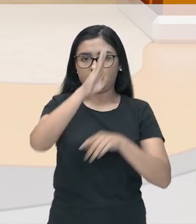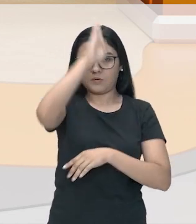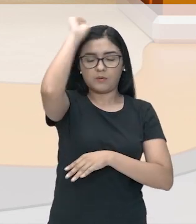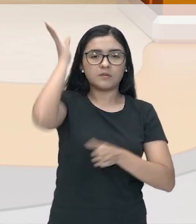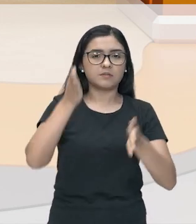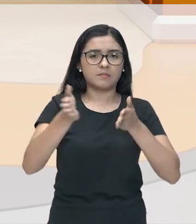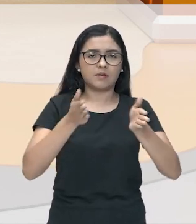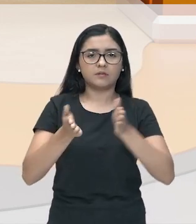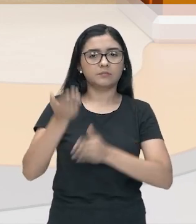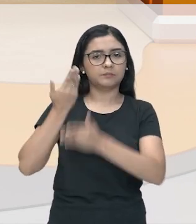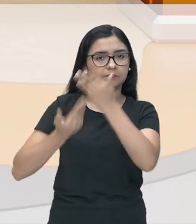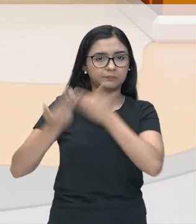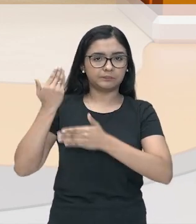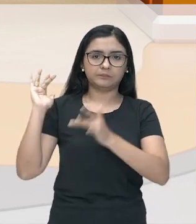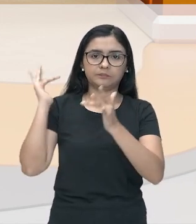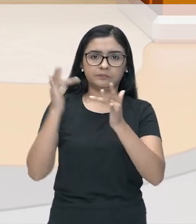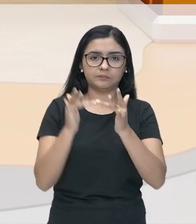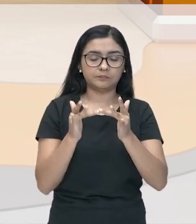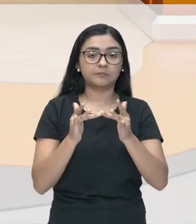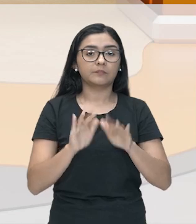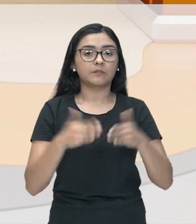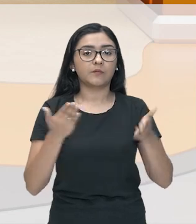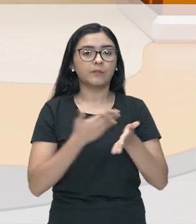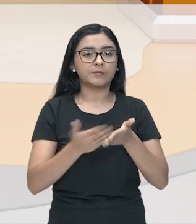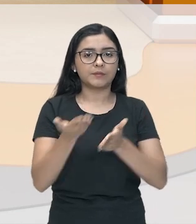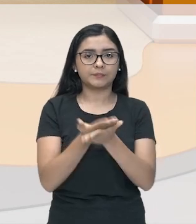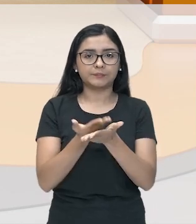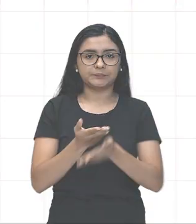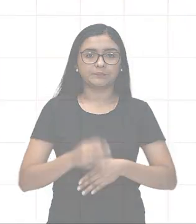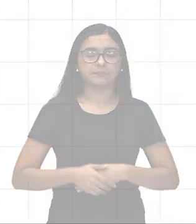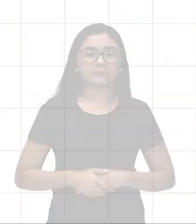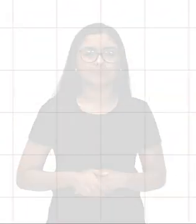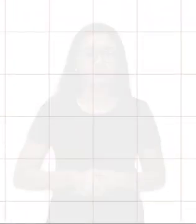antiguidade clássica. Vamos lá, então, para a nossa aula?